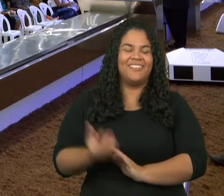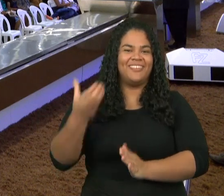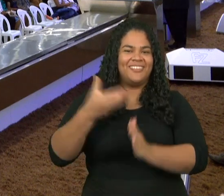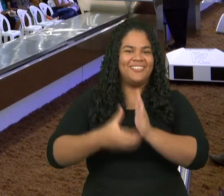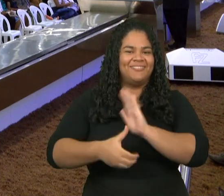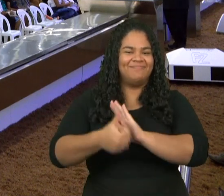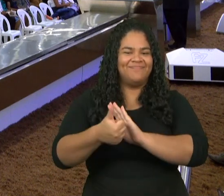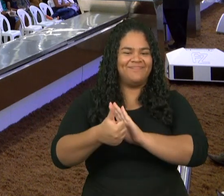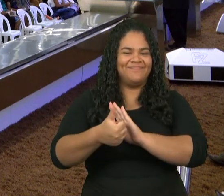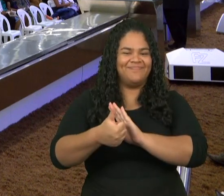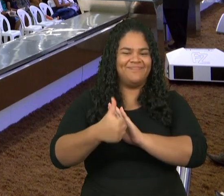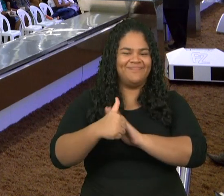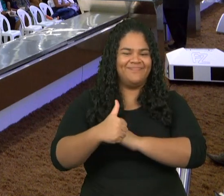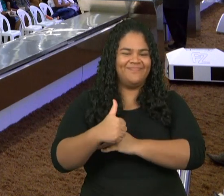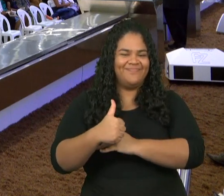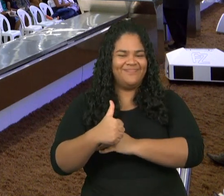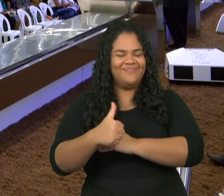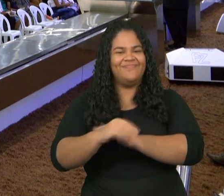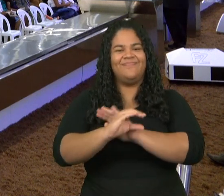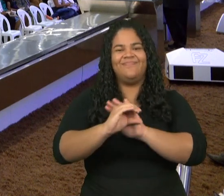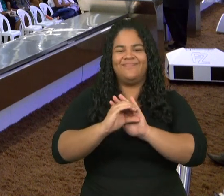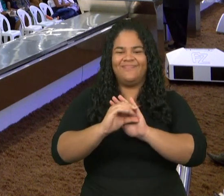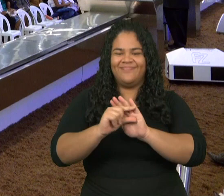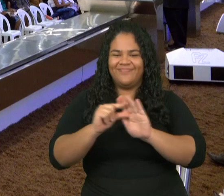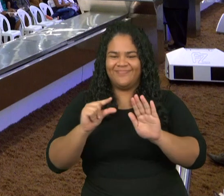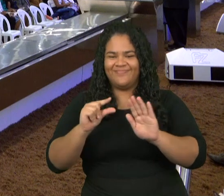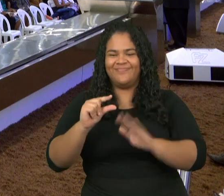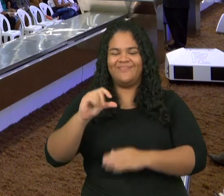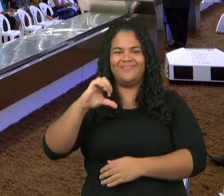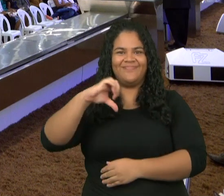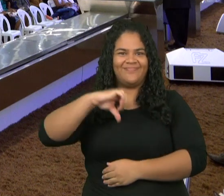abra sua Bíblia e vamos ler